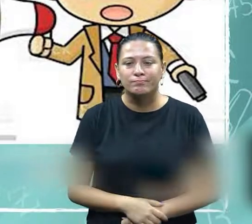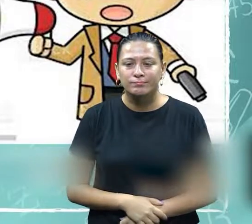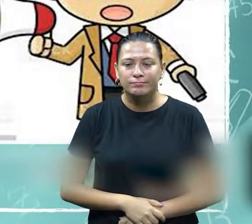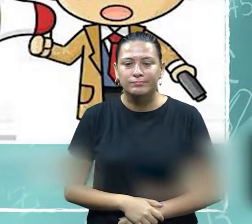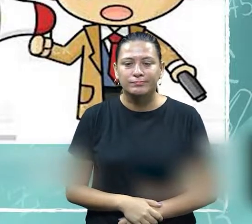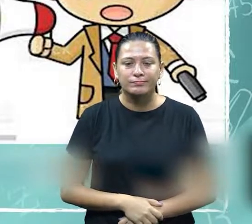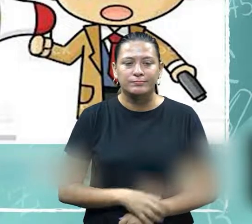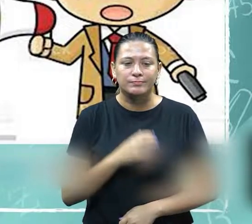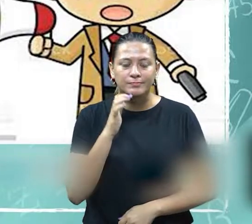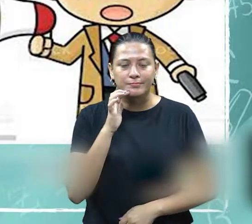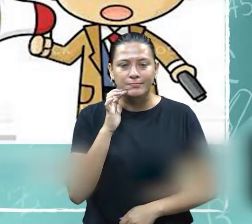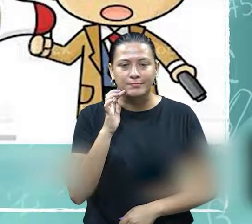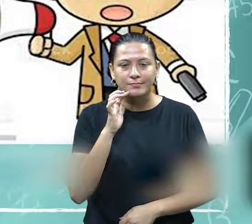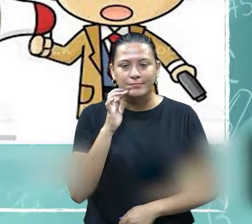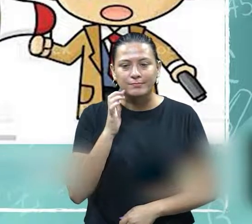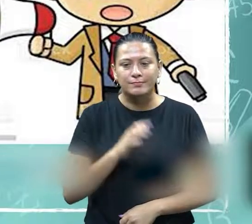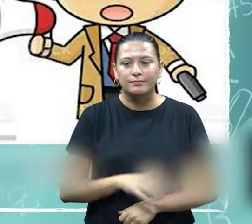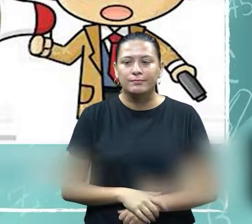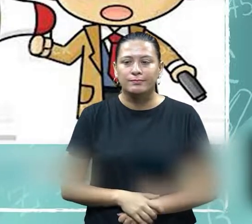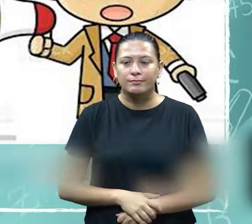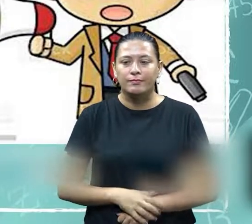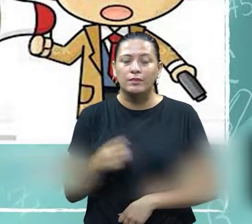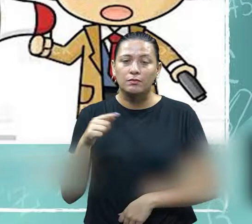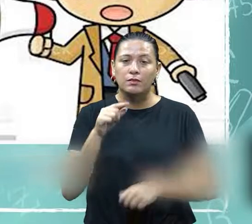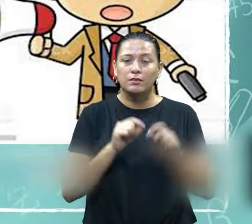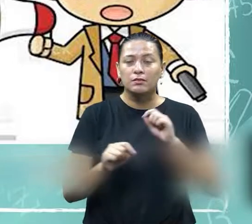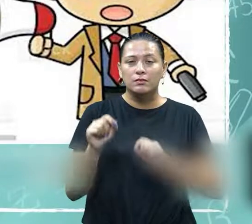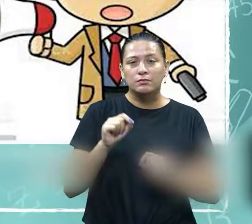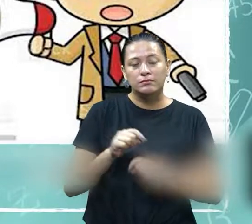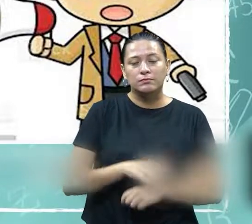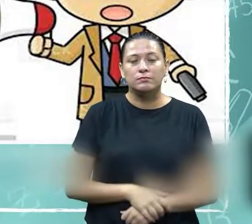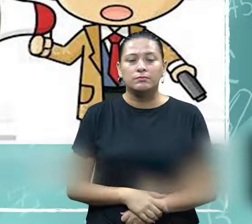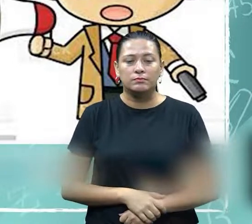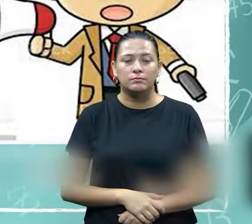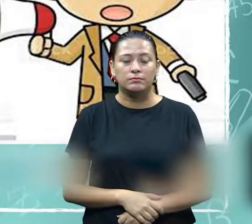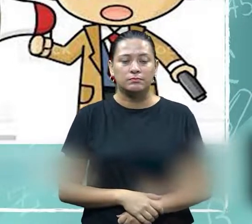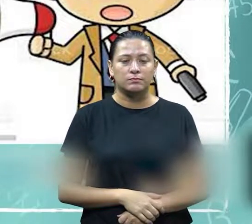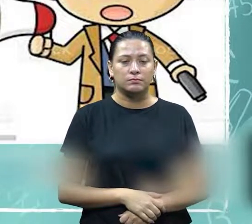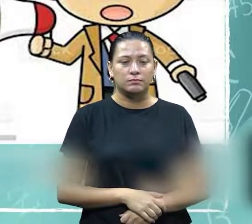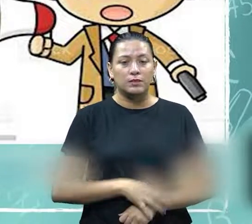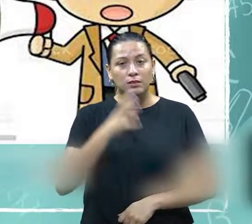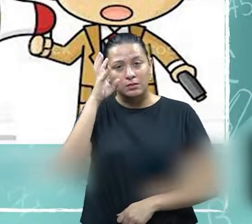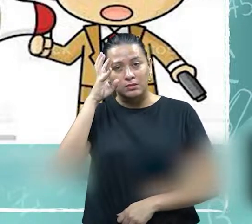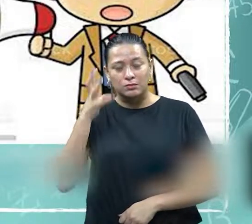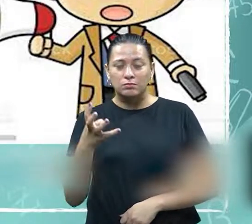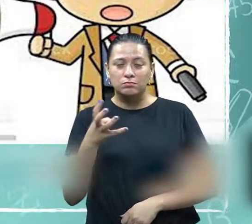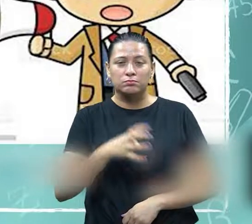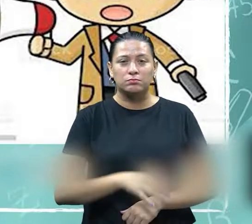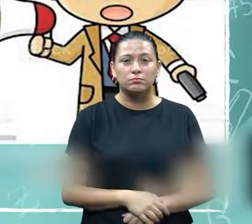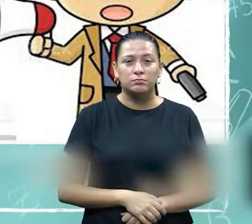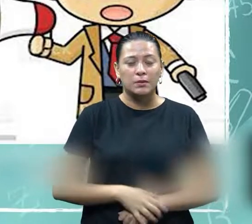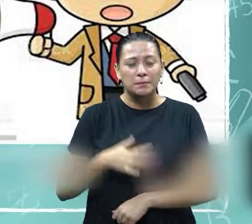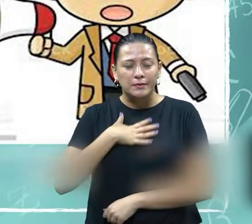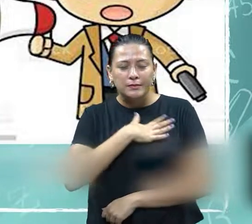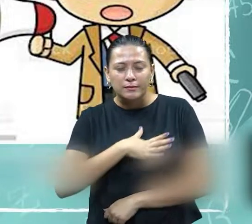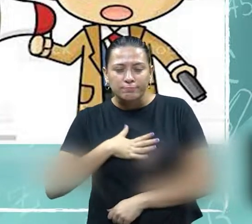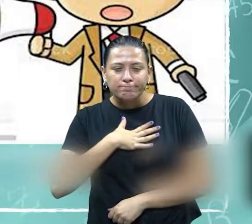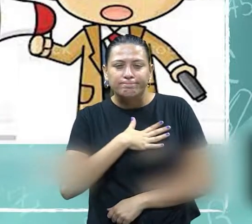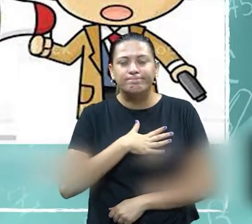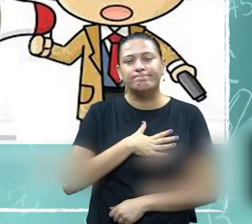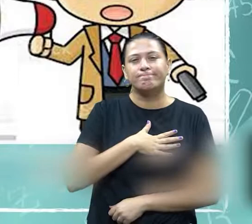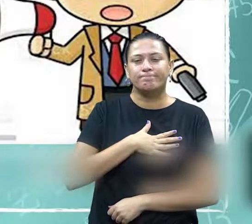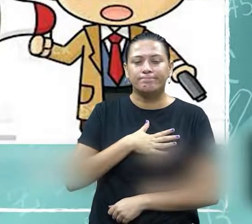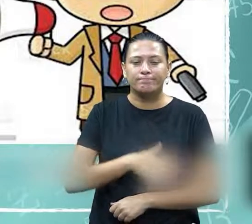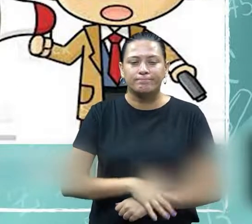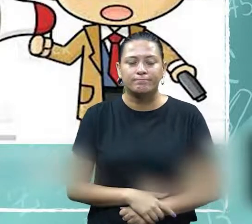justamente, né? Estar atrasando, é, solucionar, né? E buscar pontos que ele possa satisfazer, né? Que